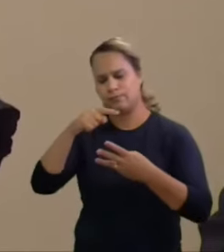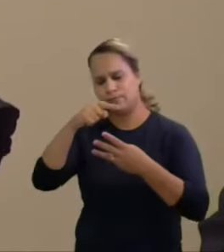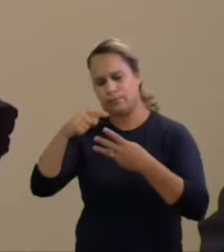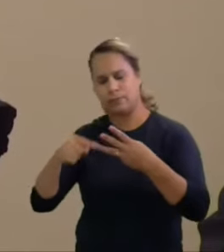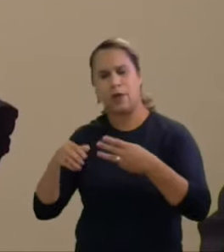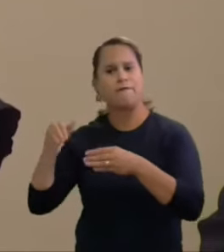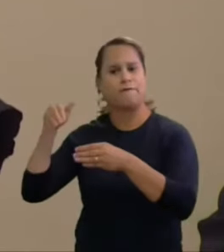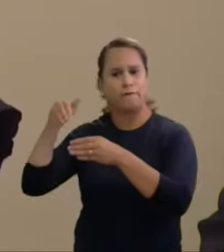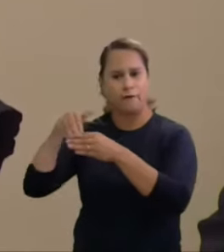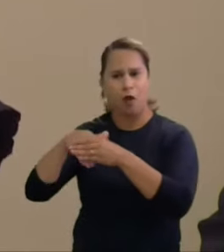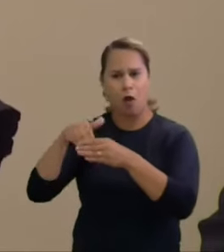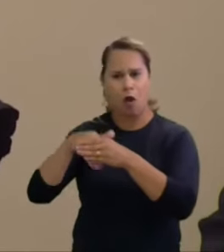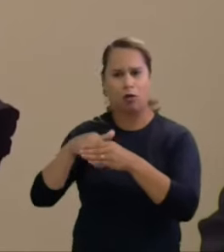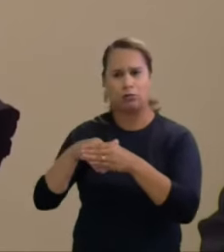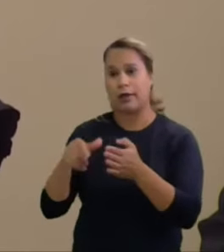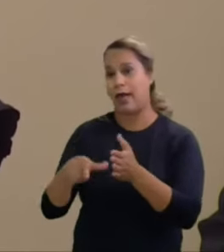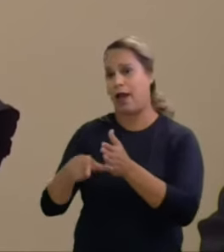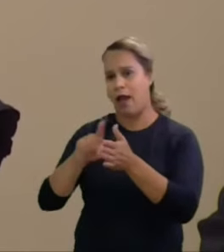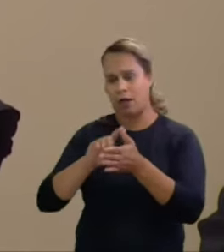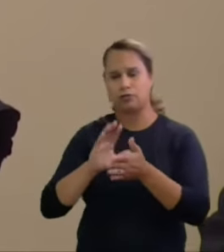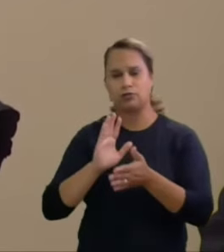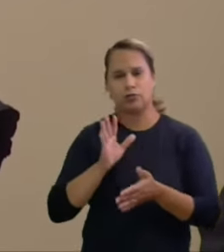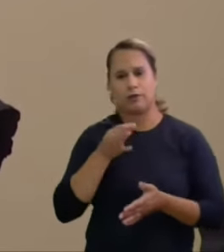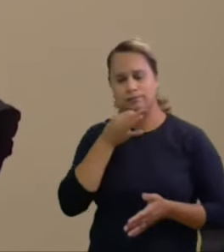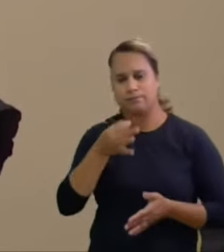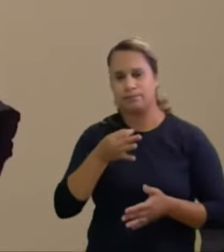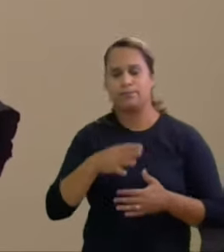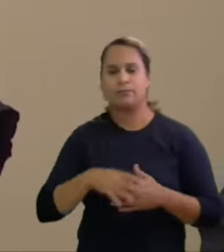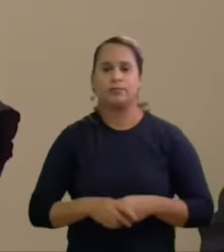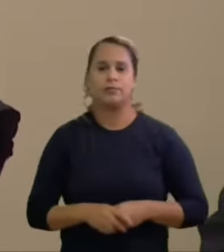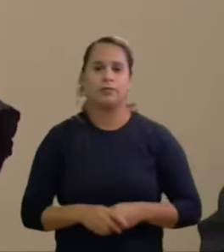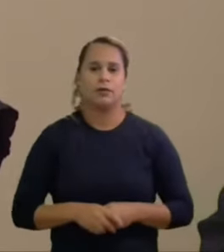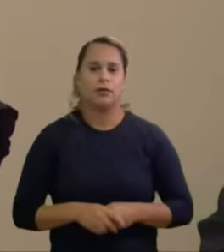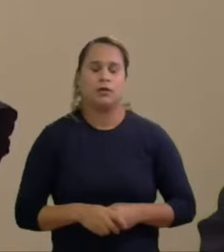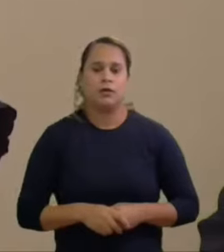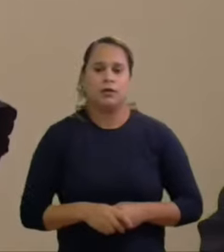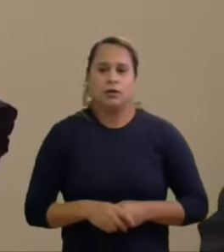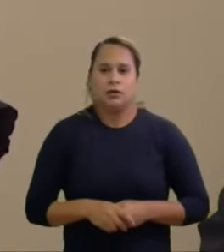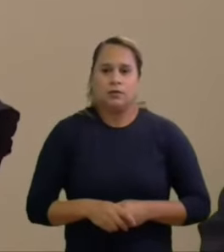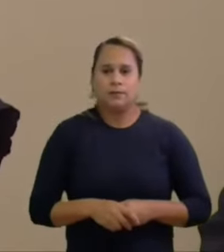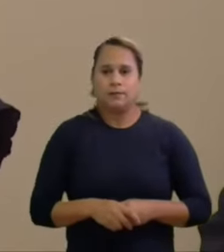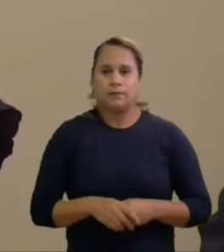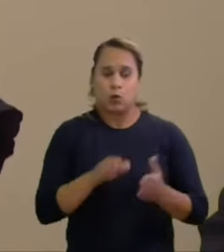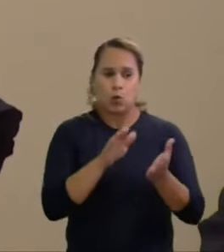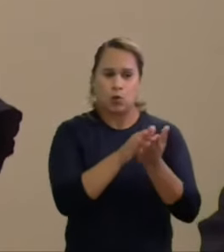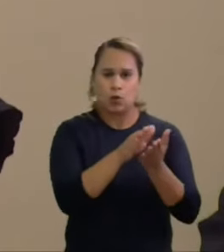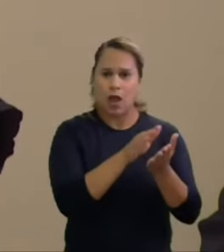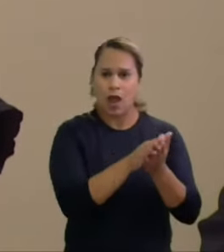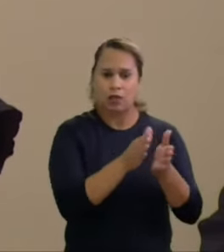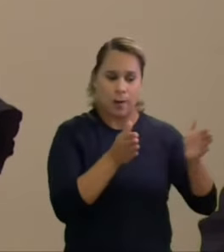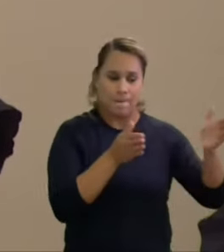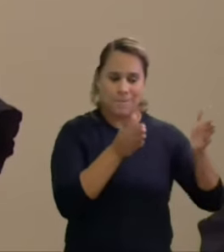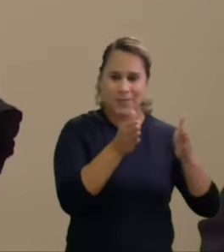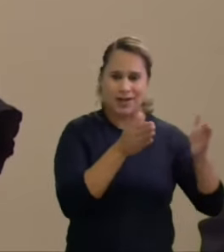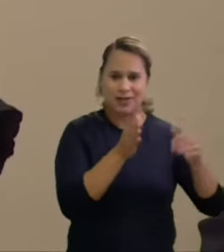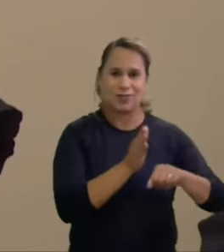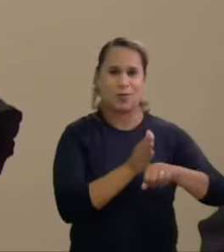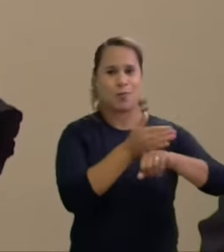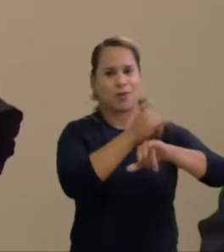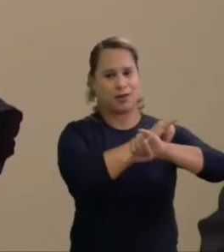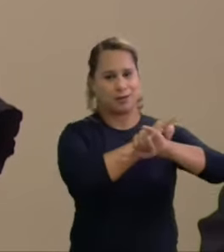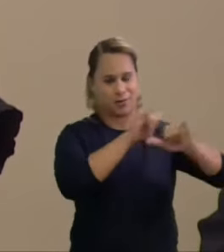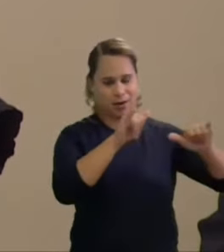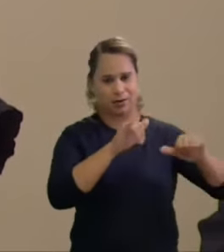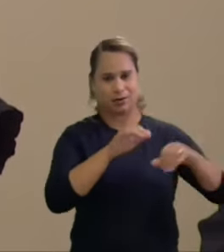faço um tópico aqui da aferição dos gastos no período de pré-campanha dentre os diversos pontos controversos nos